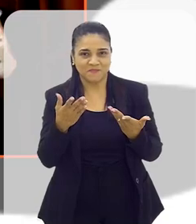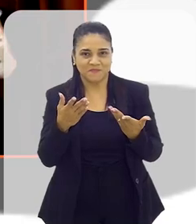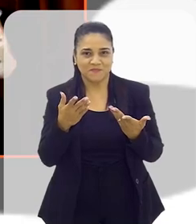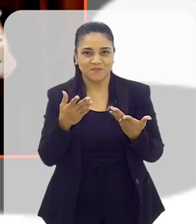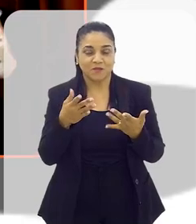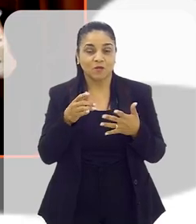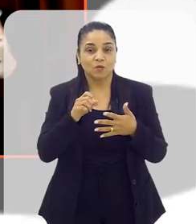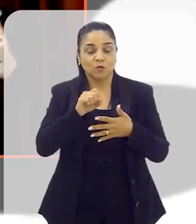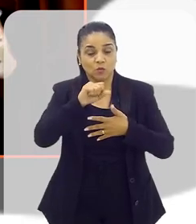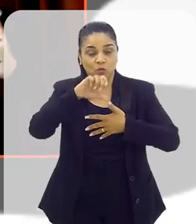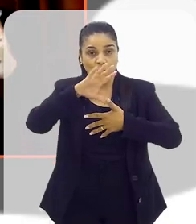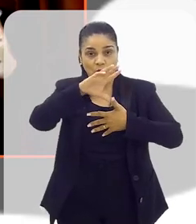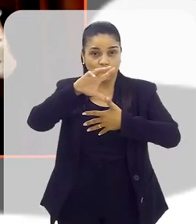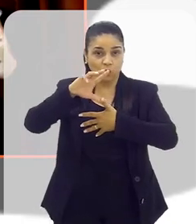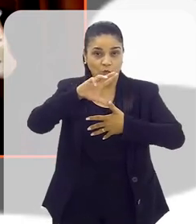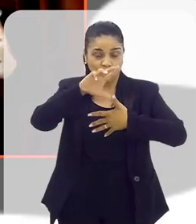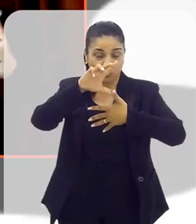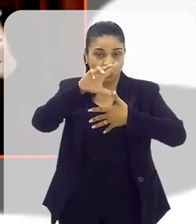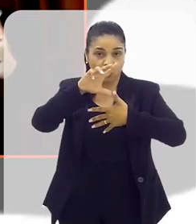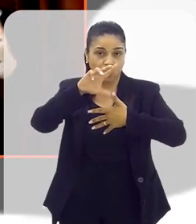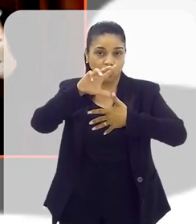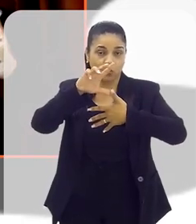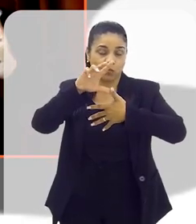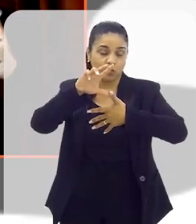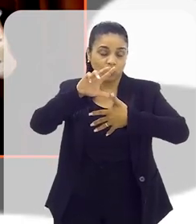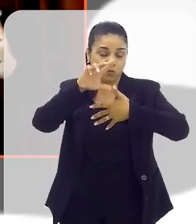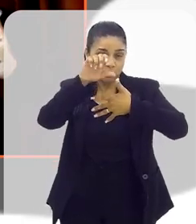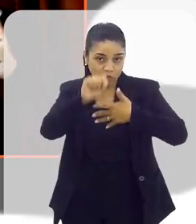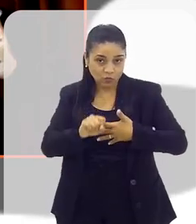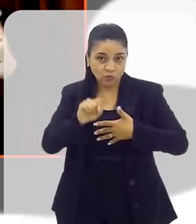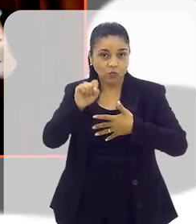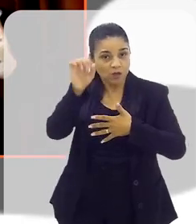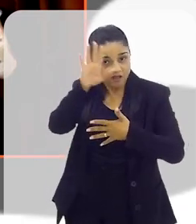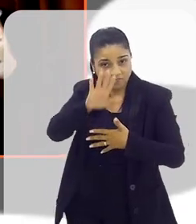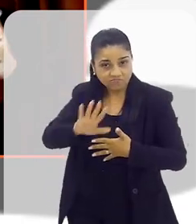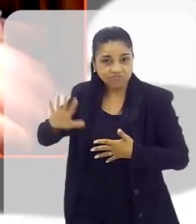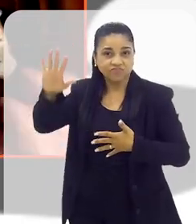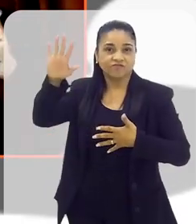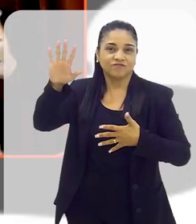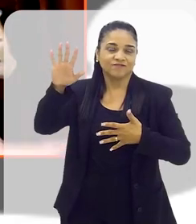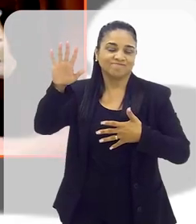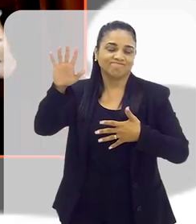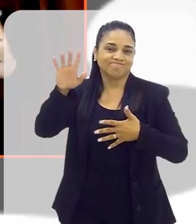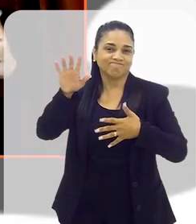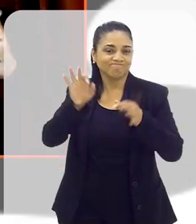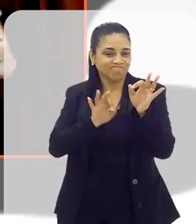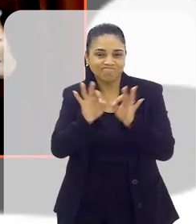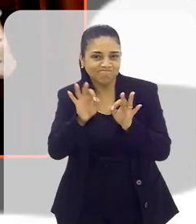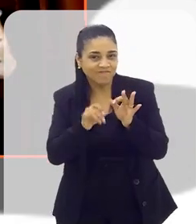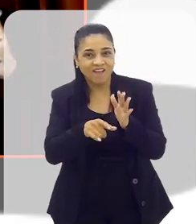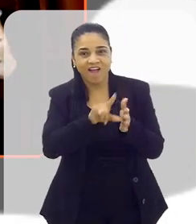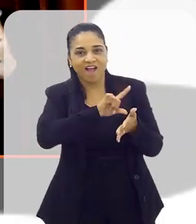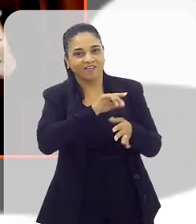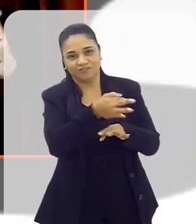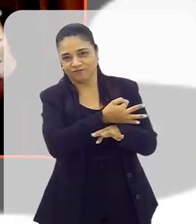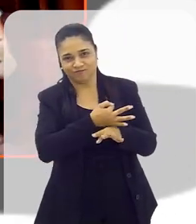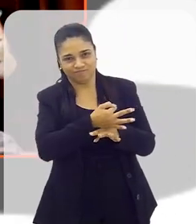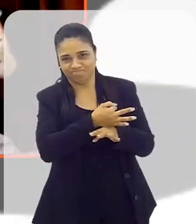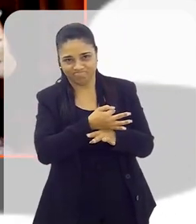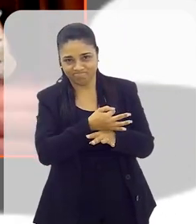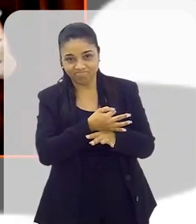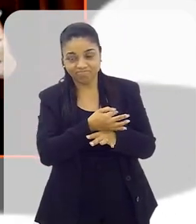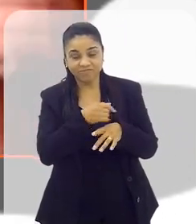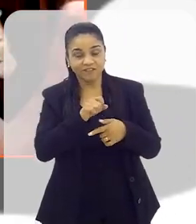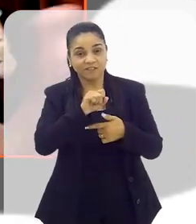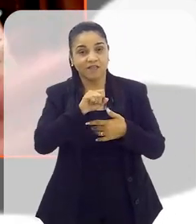Até porque o sul-americano, diferentemente do europeu, não planeja as férias com tanta antecedência. Então, se a gente